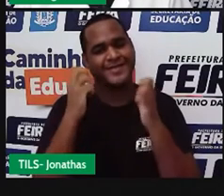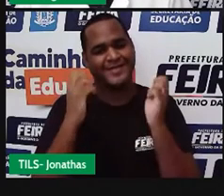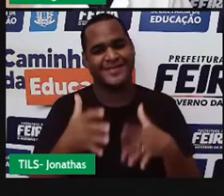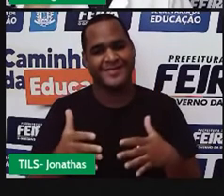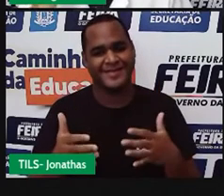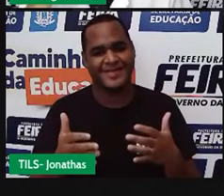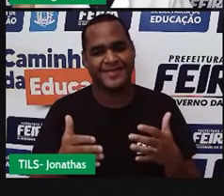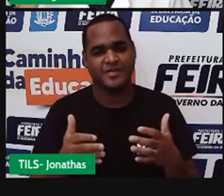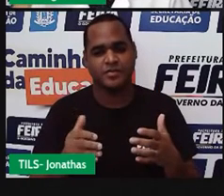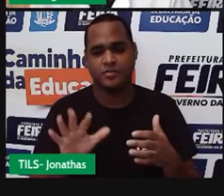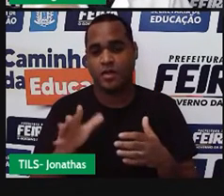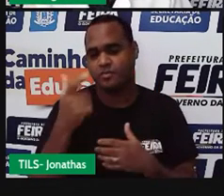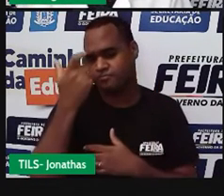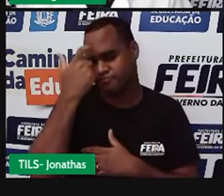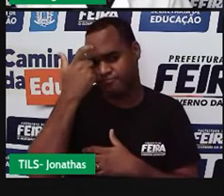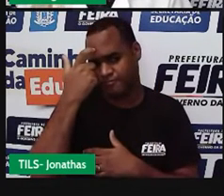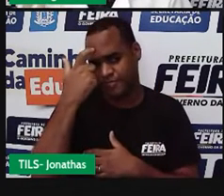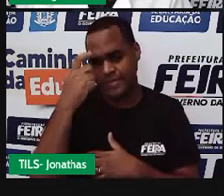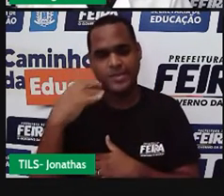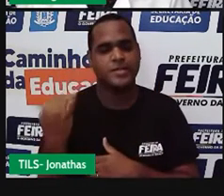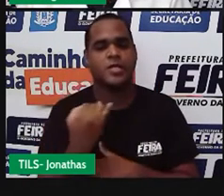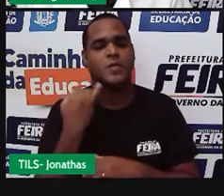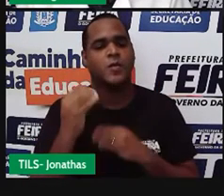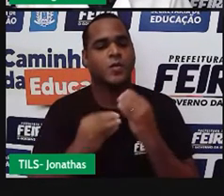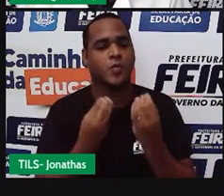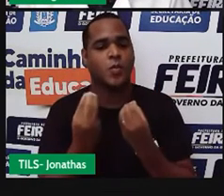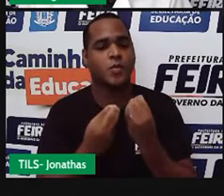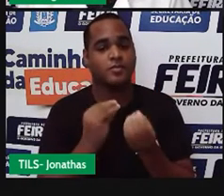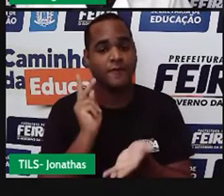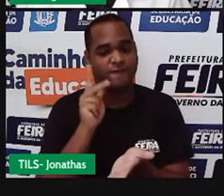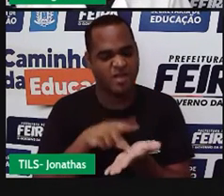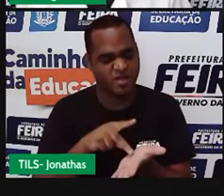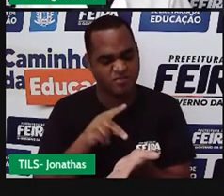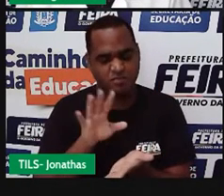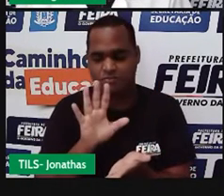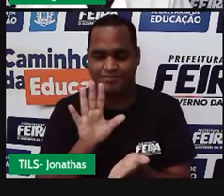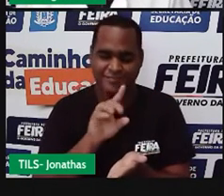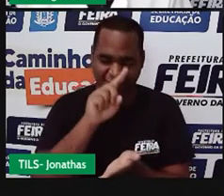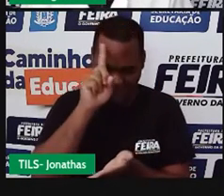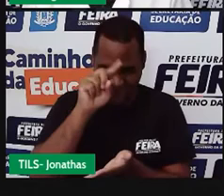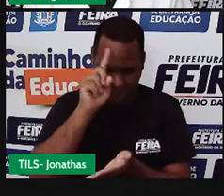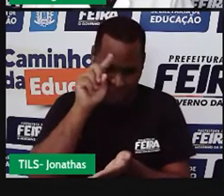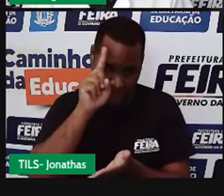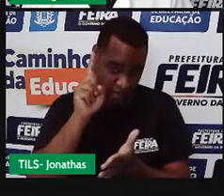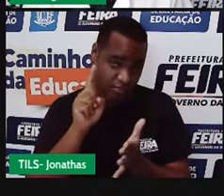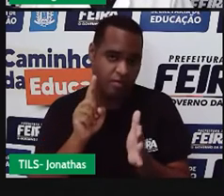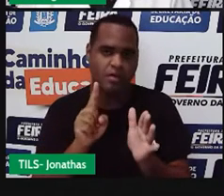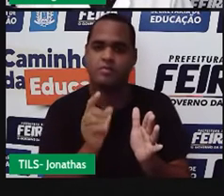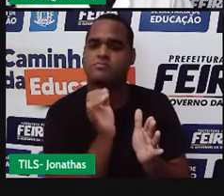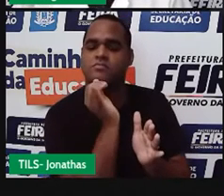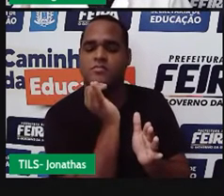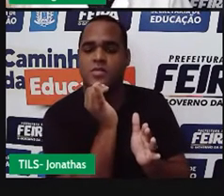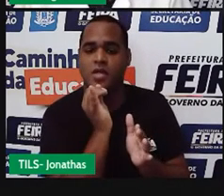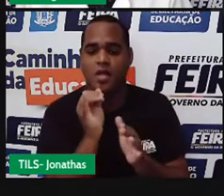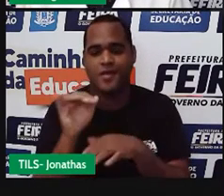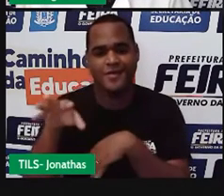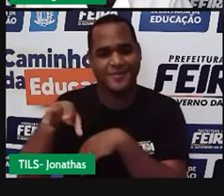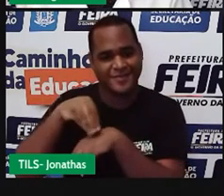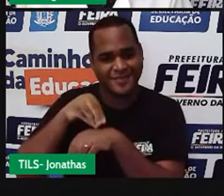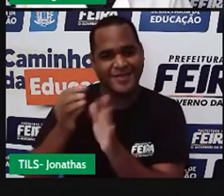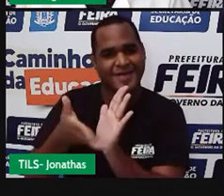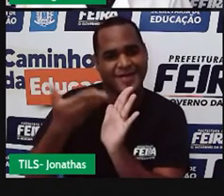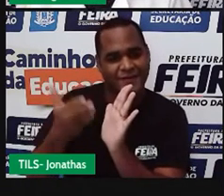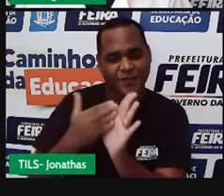Então, vamos pensar assim. uma situação hipotética, inventada, tá? Uma situação que foi tirada desse mesmo